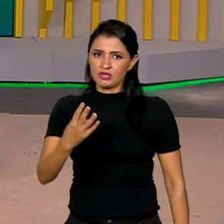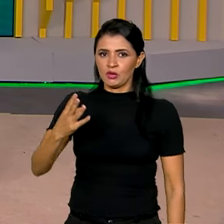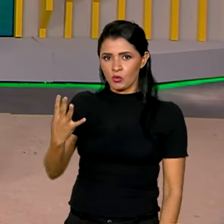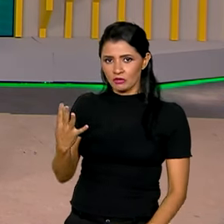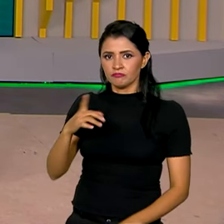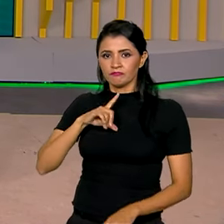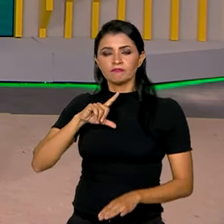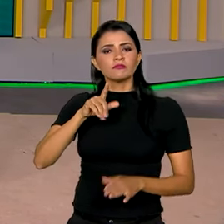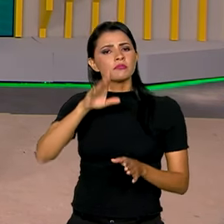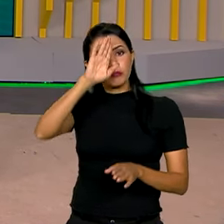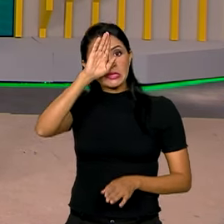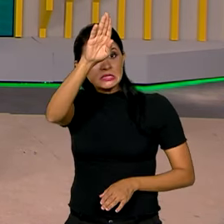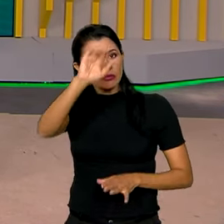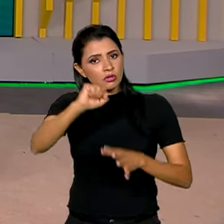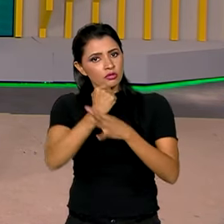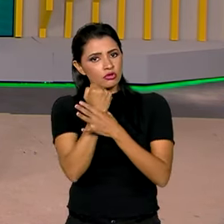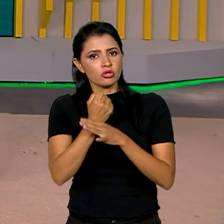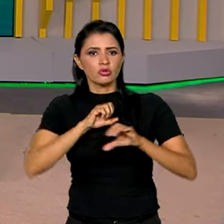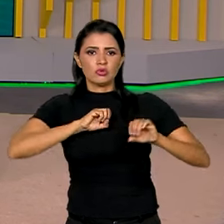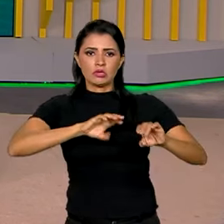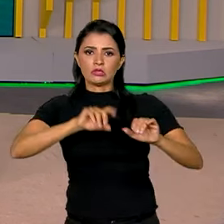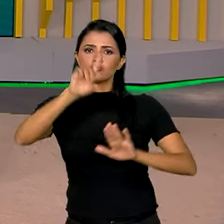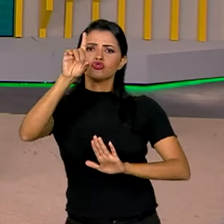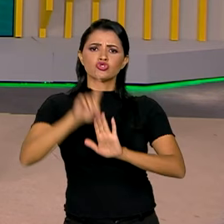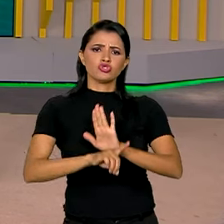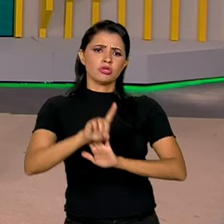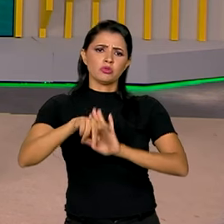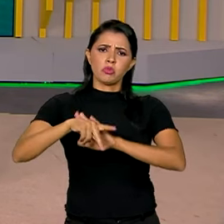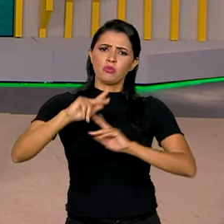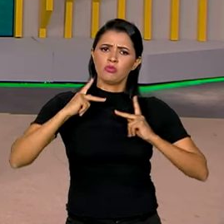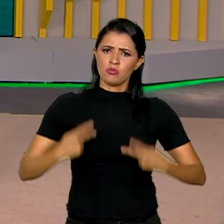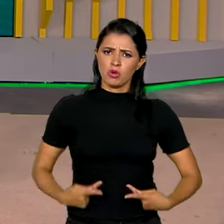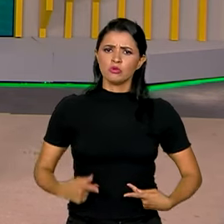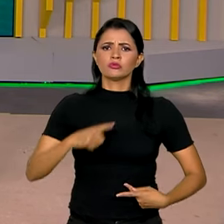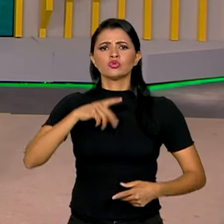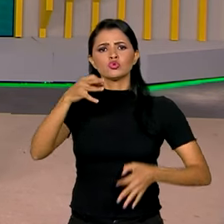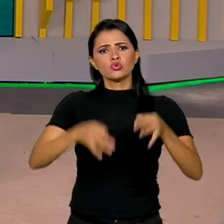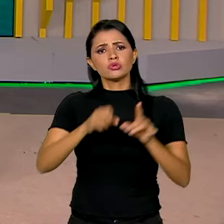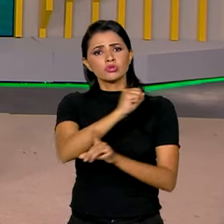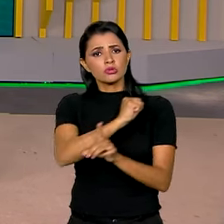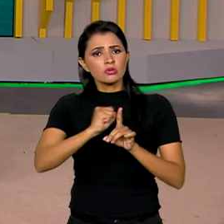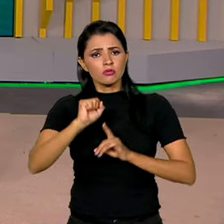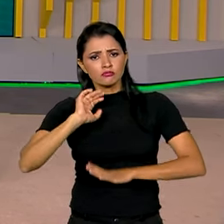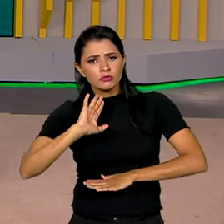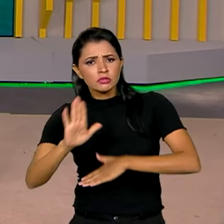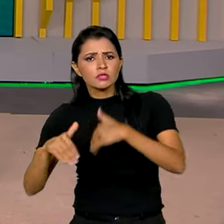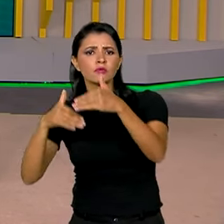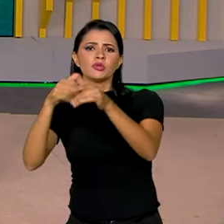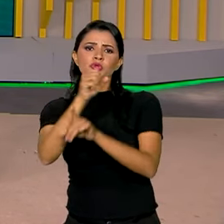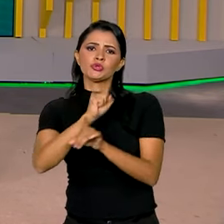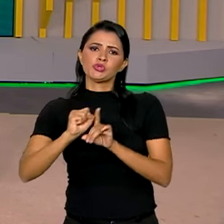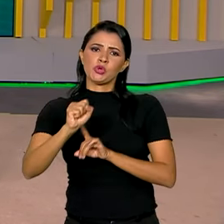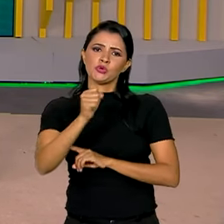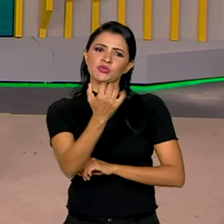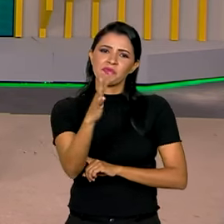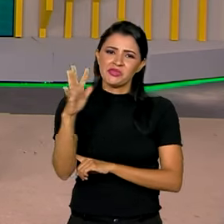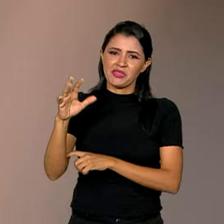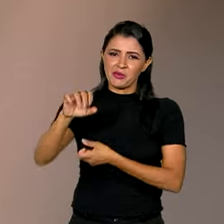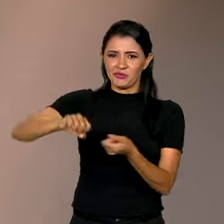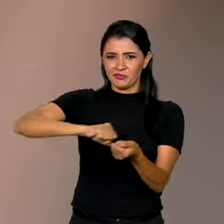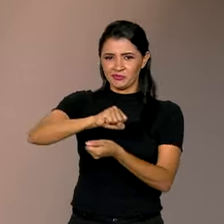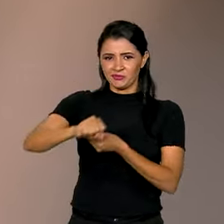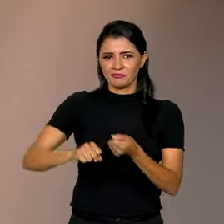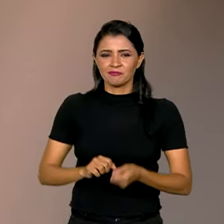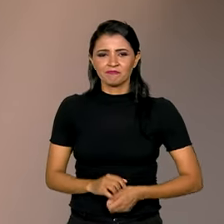princípio a garantia da educação como direito humano, com justiça social e desenvolvimento socioambiental sustentável.